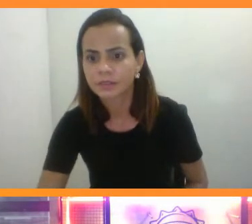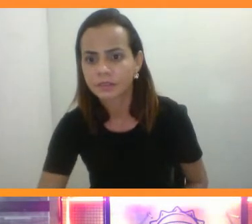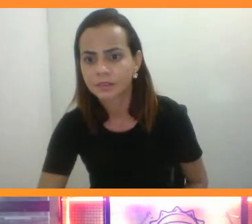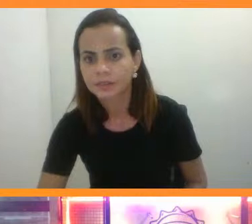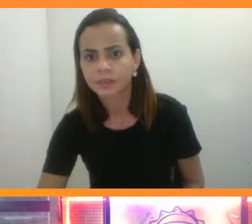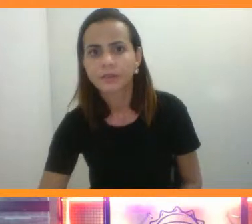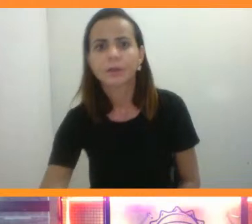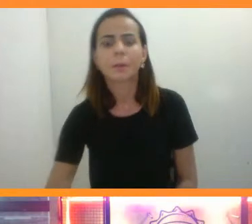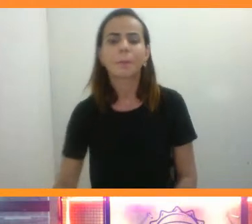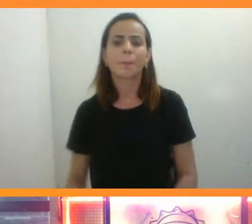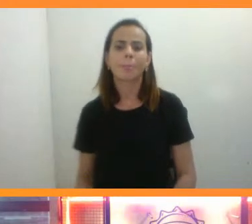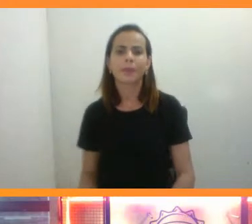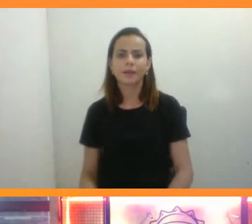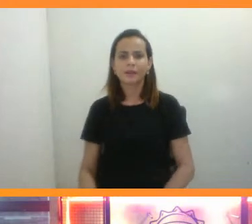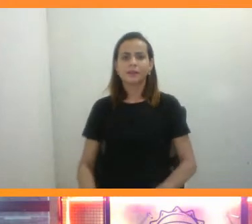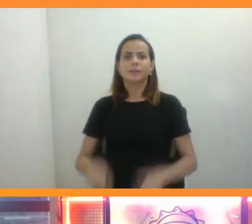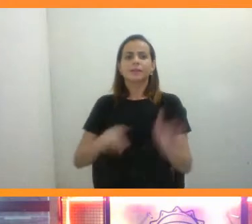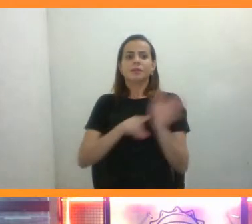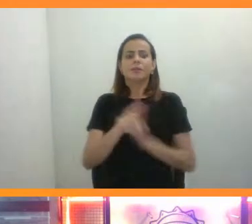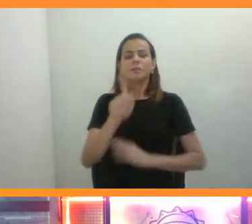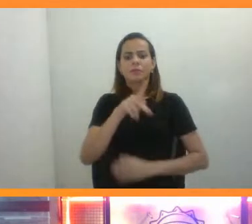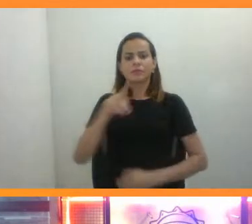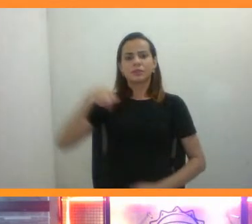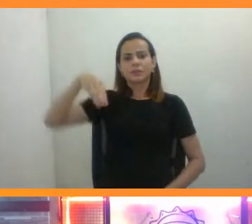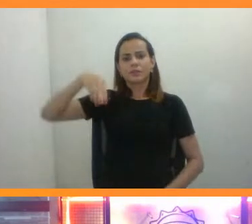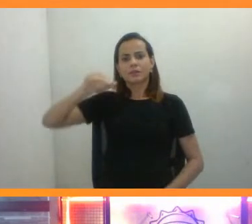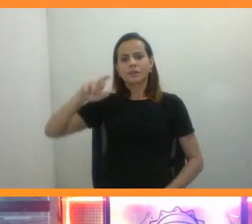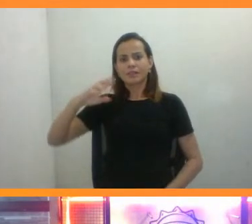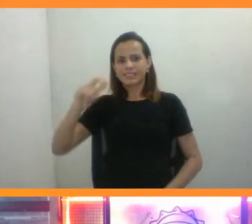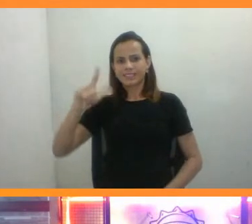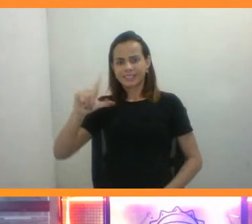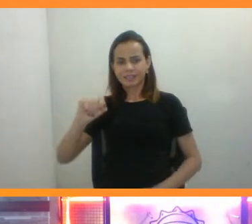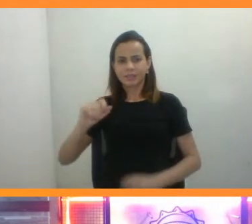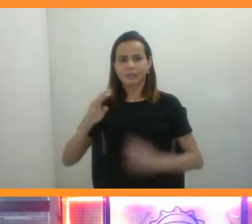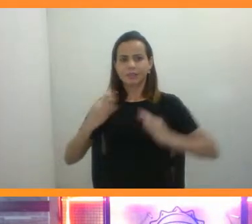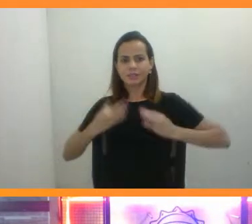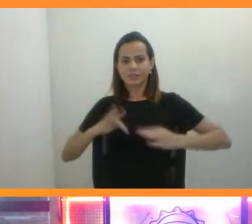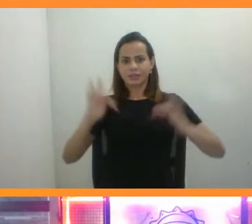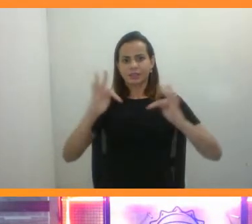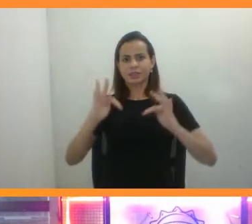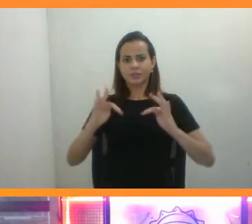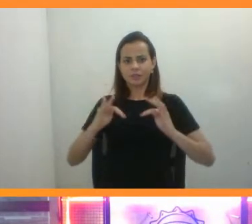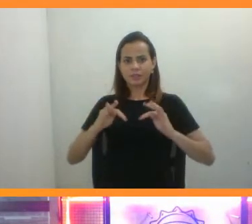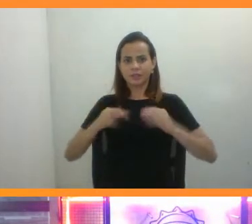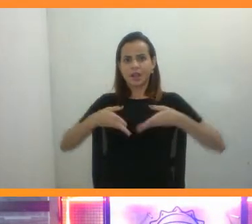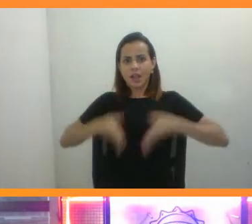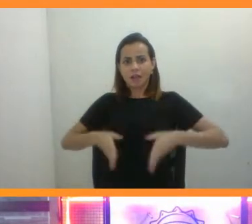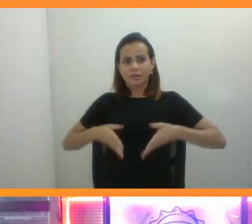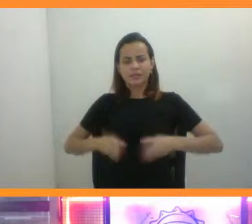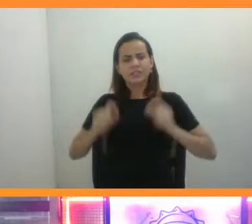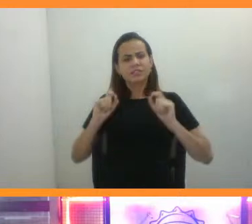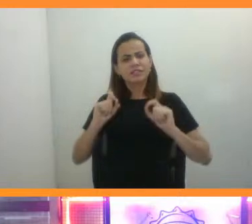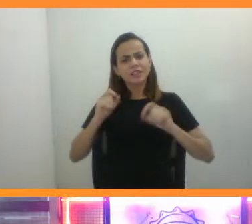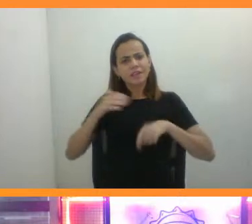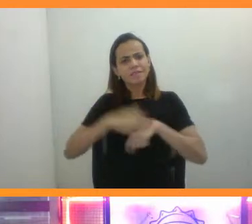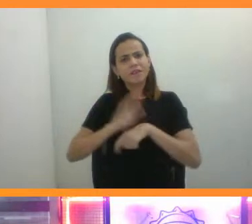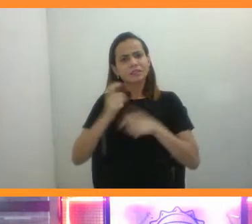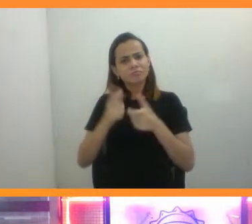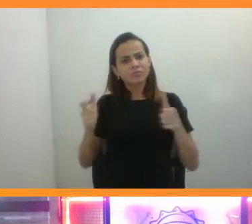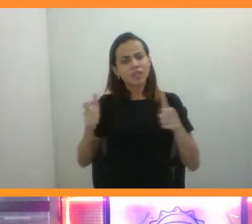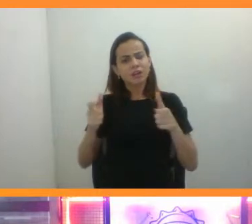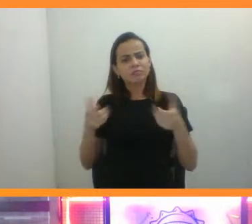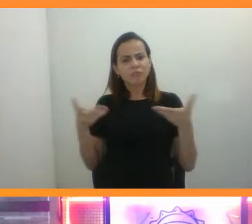o que você acha que está mais em alta atualmente? Bem, eu sou